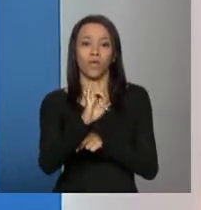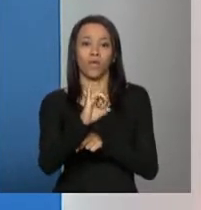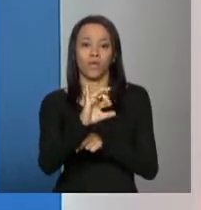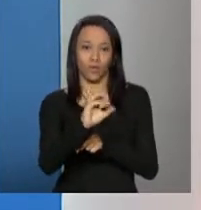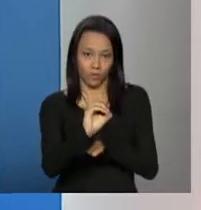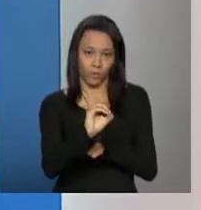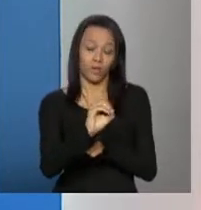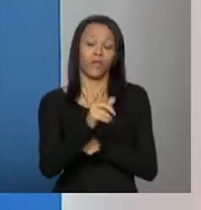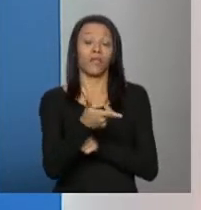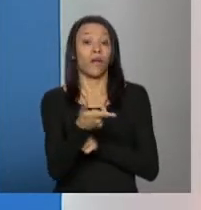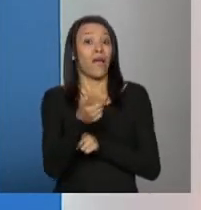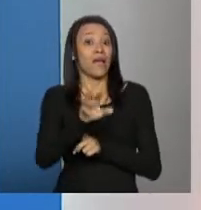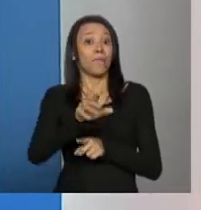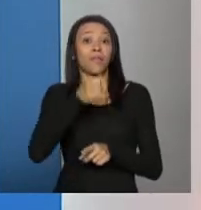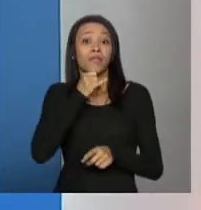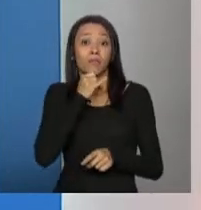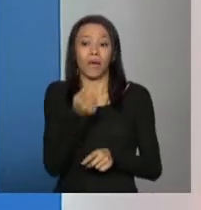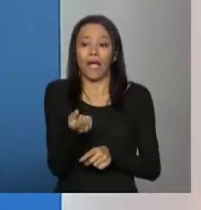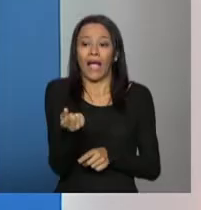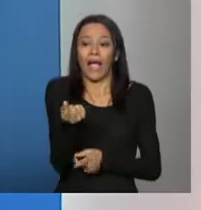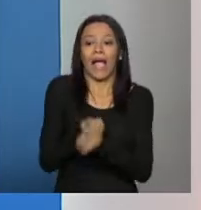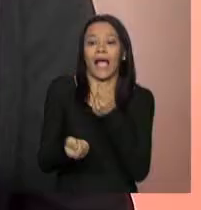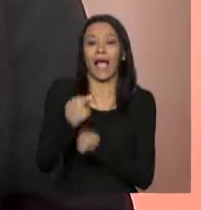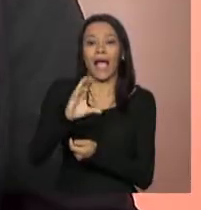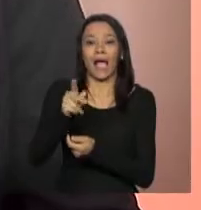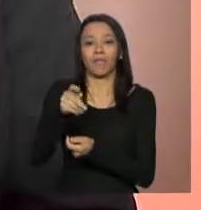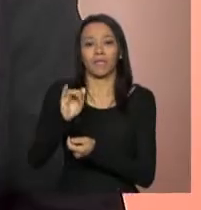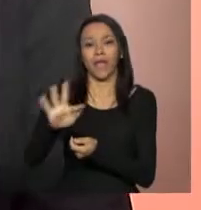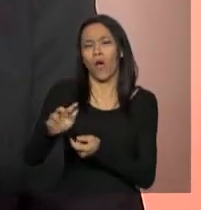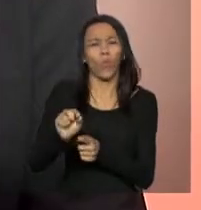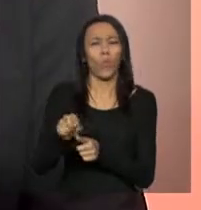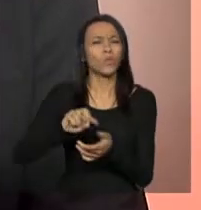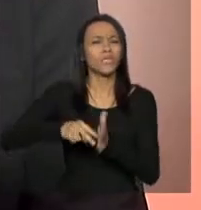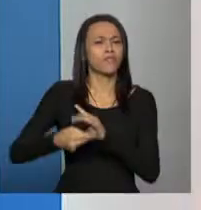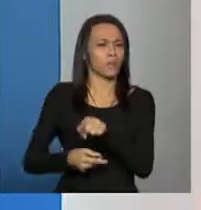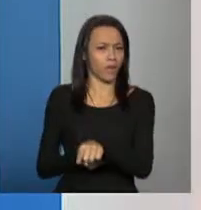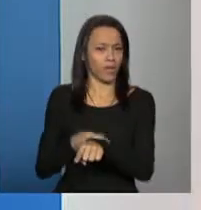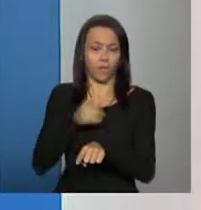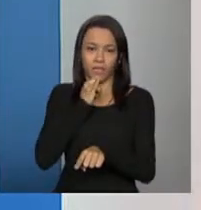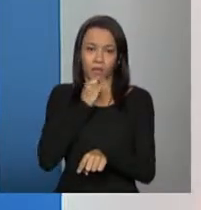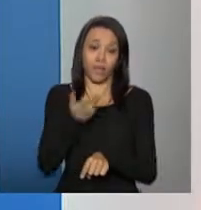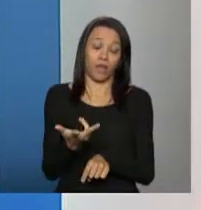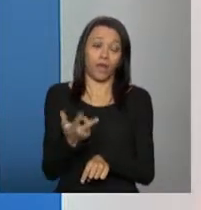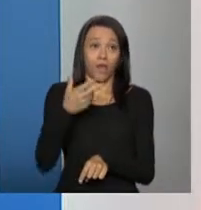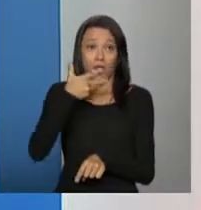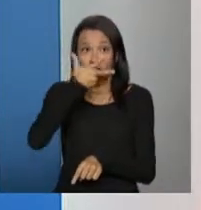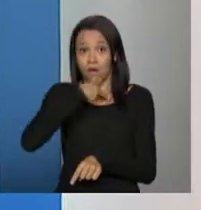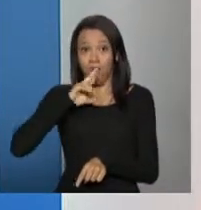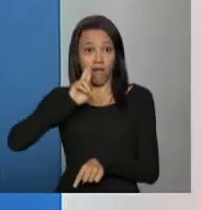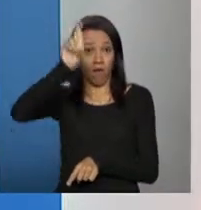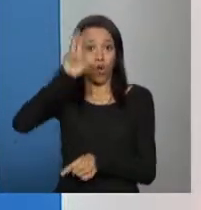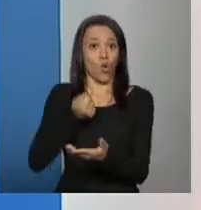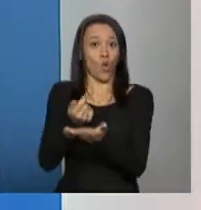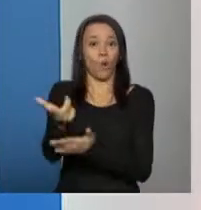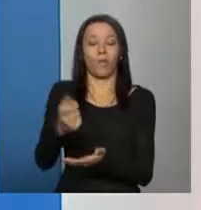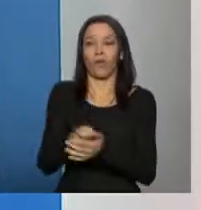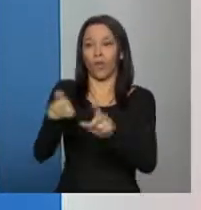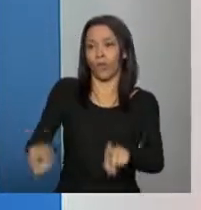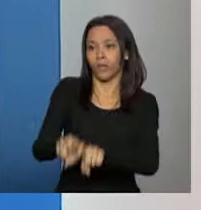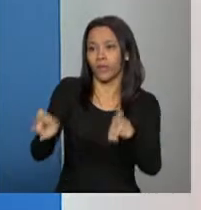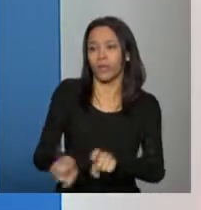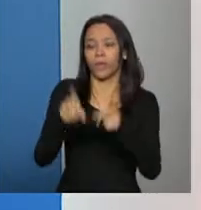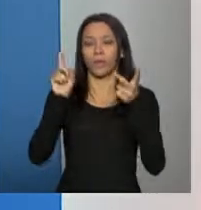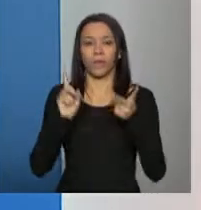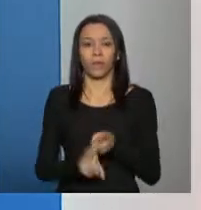a utilização na modalidade de capital. Traduzindo? Esse gestor não pode, por exemplo, comprar um computador, não